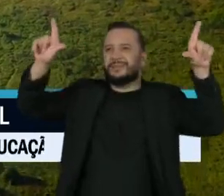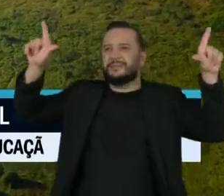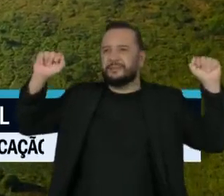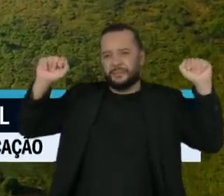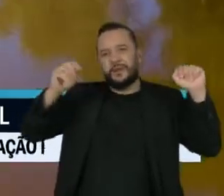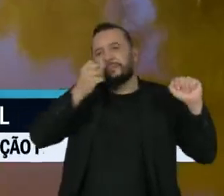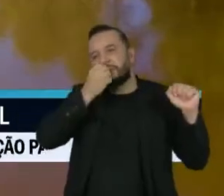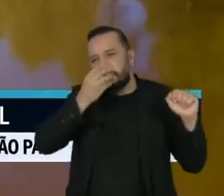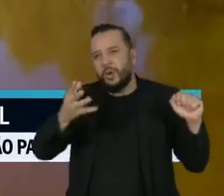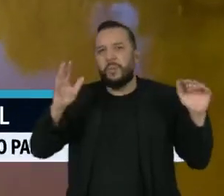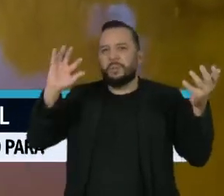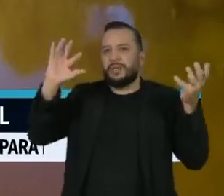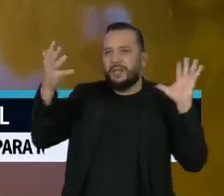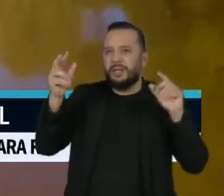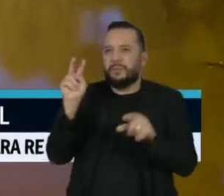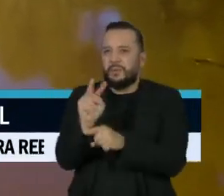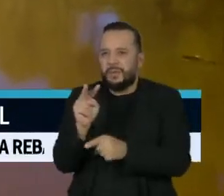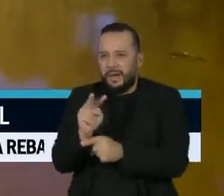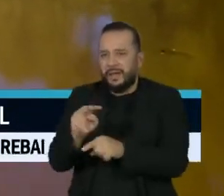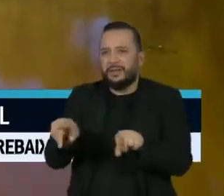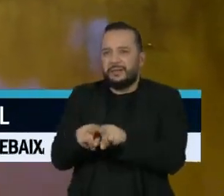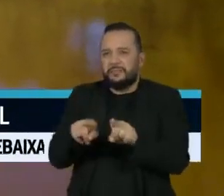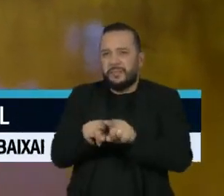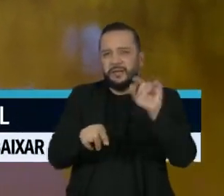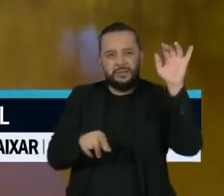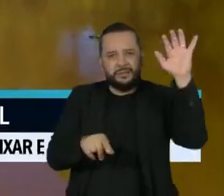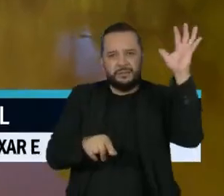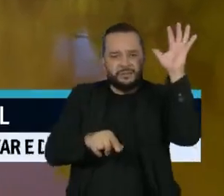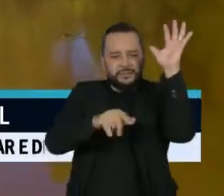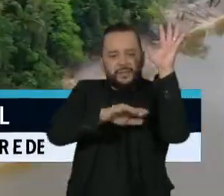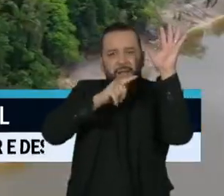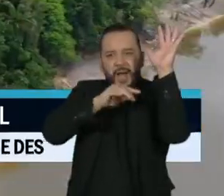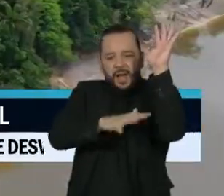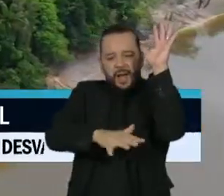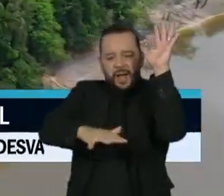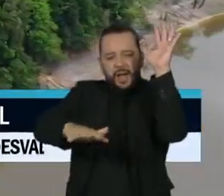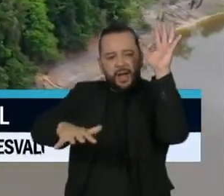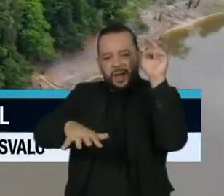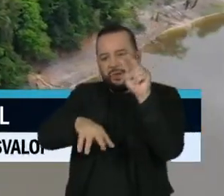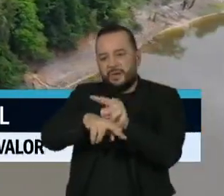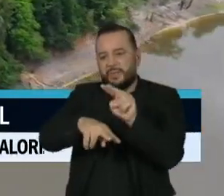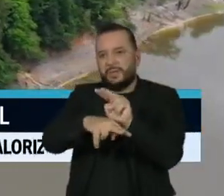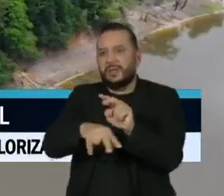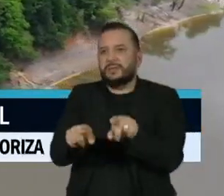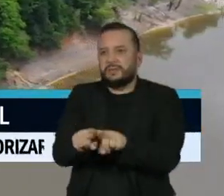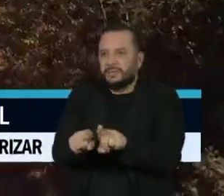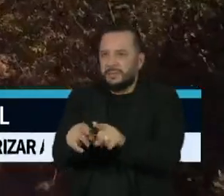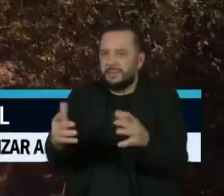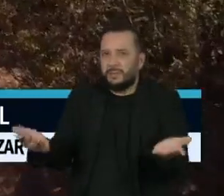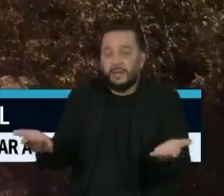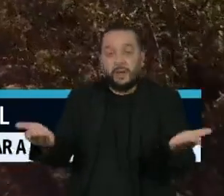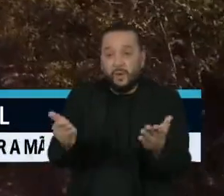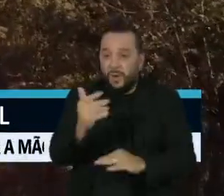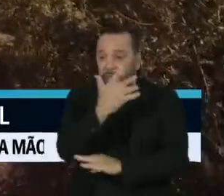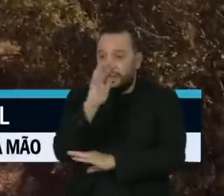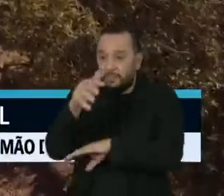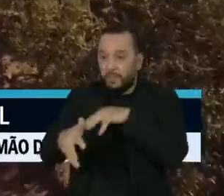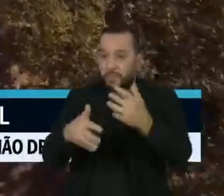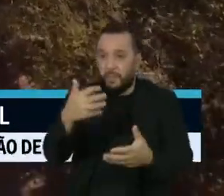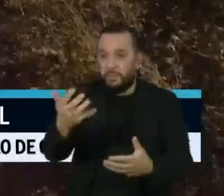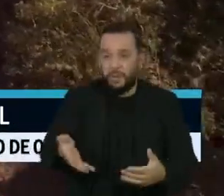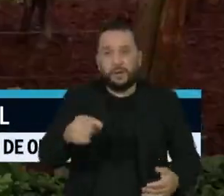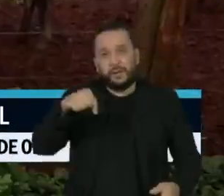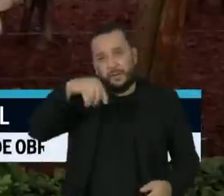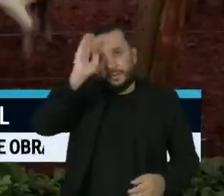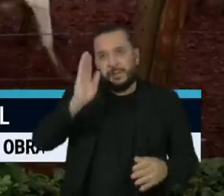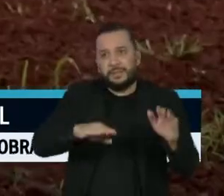e hídrico, o regime de águas do mundo, são muito relevantes. O desmatamento das florestas já coloca o país como o quinto